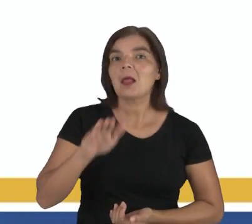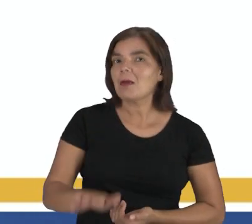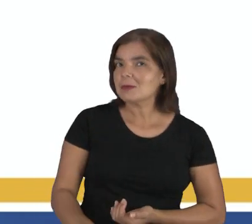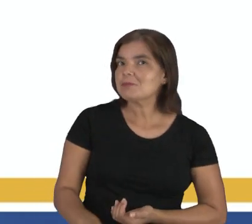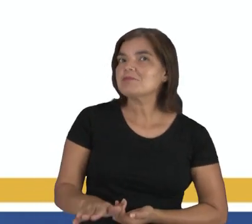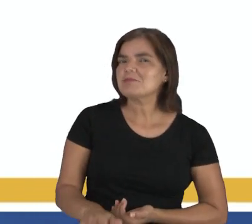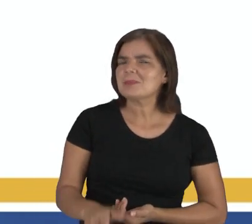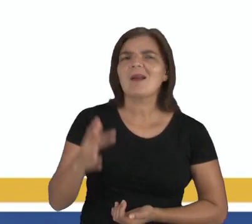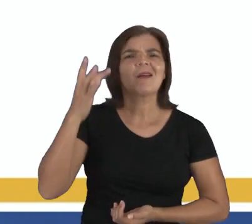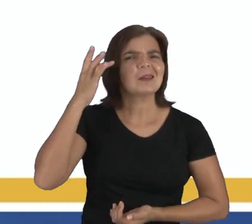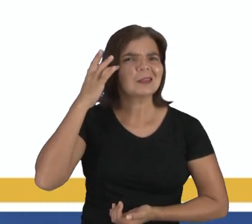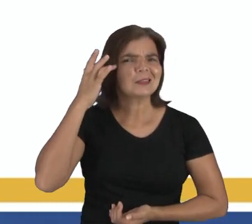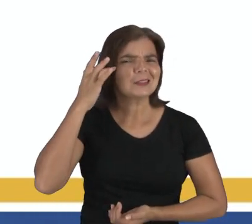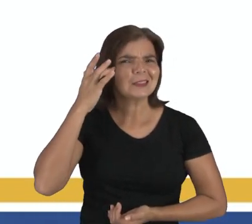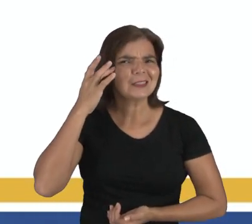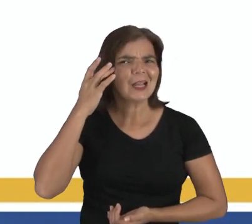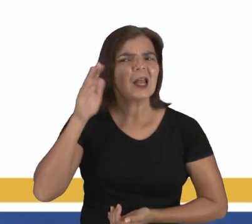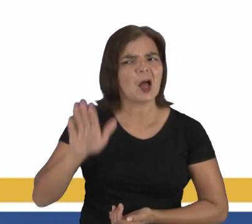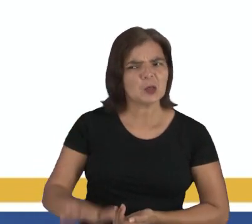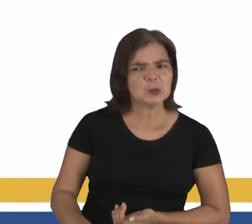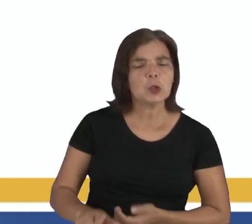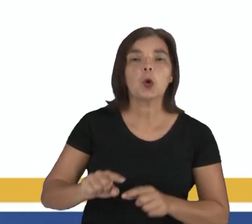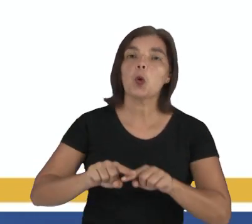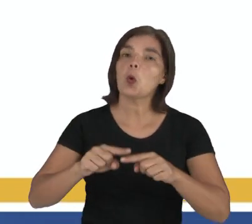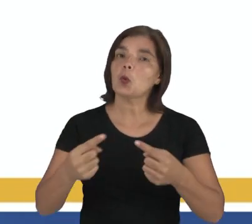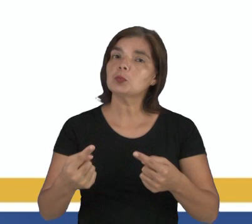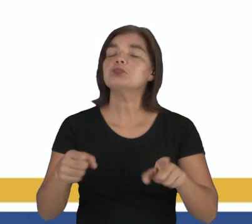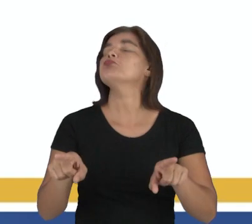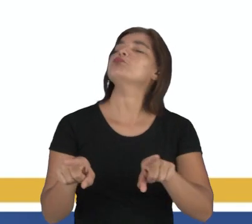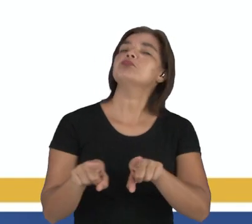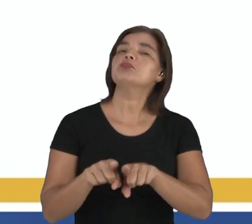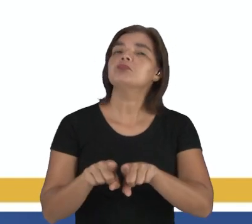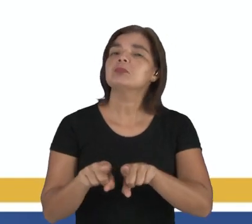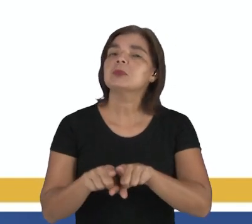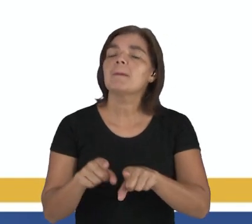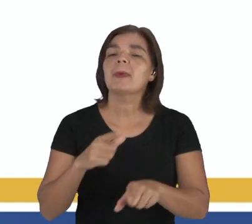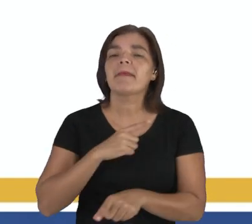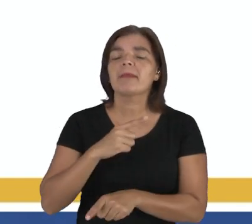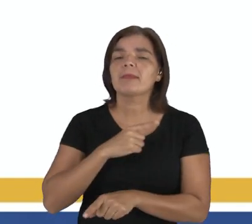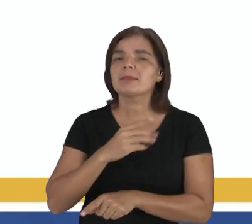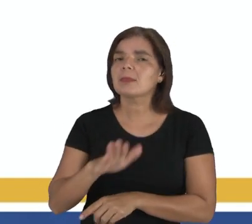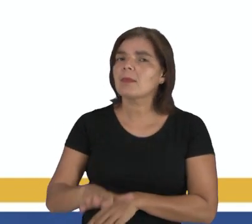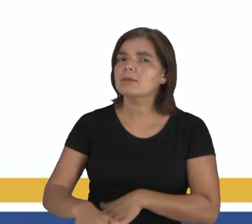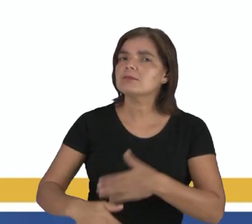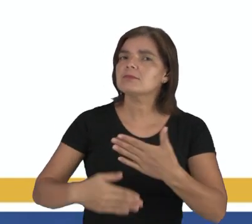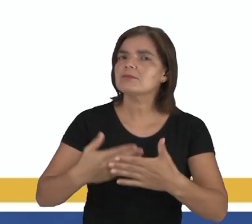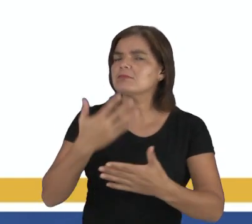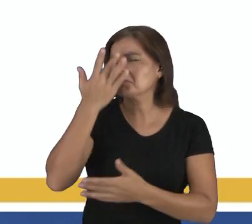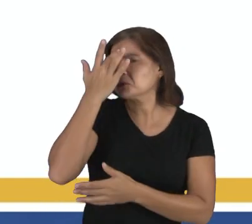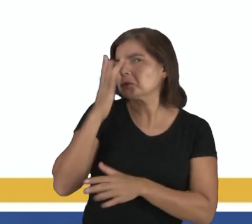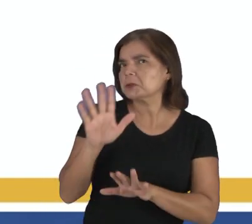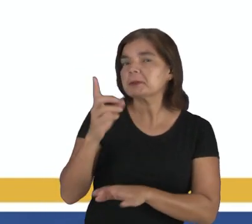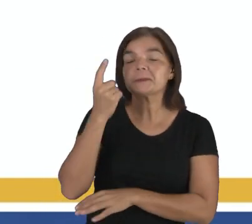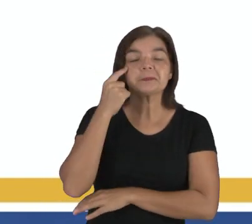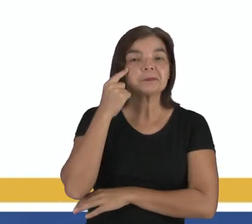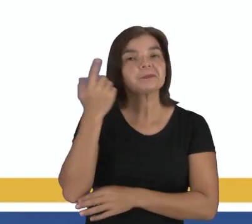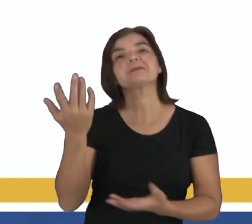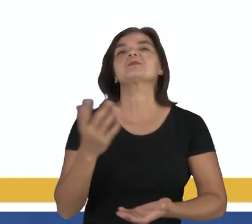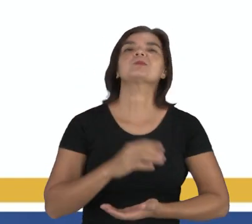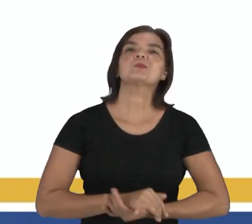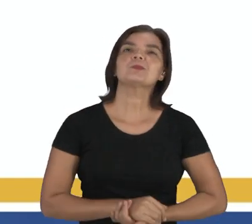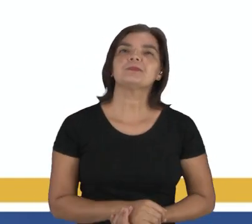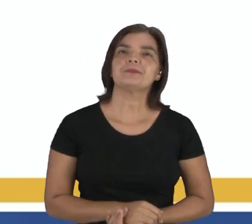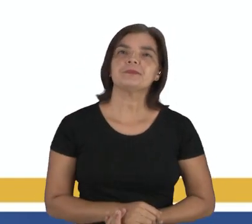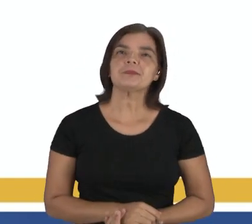pequena. Será que é só de estatura? Ou será que é porque ela tem aí uma fase? Não sei. Vamos pensar ainda.